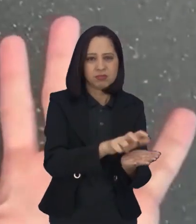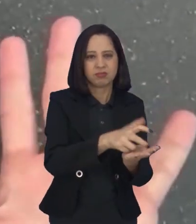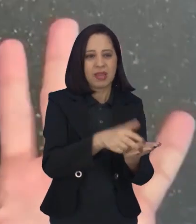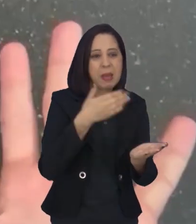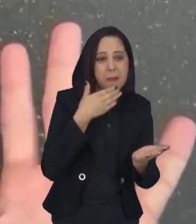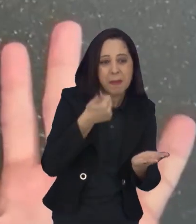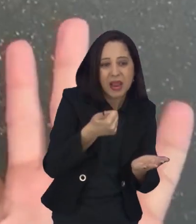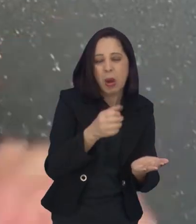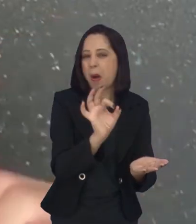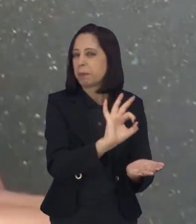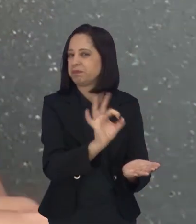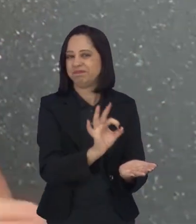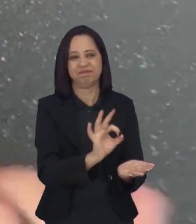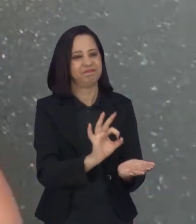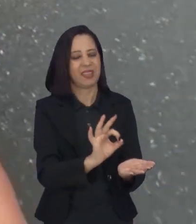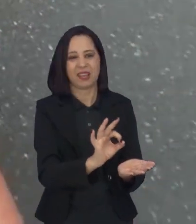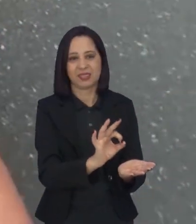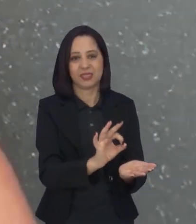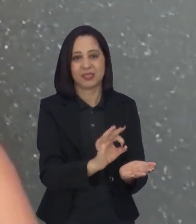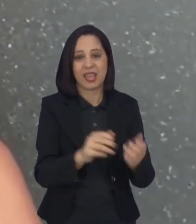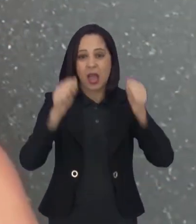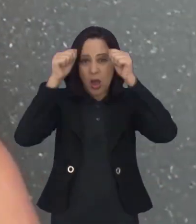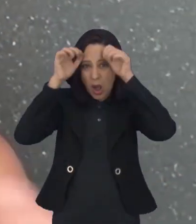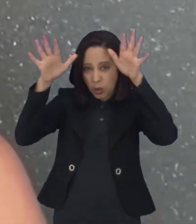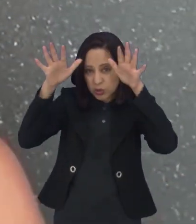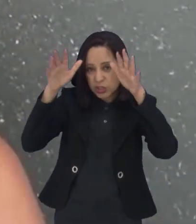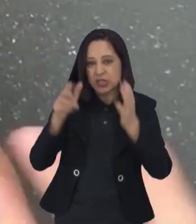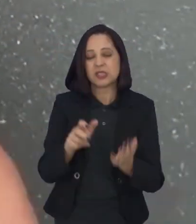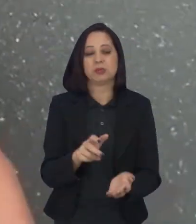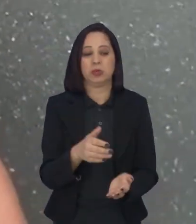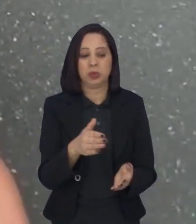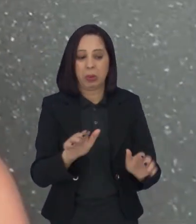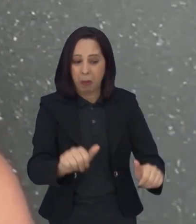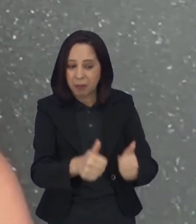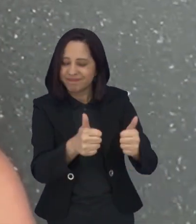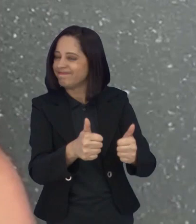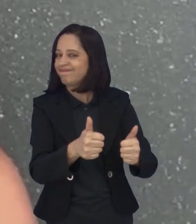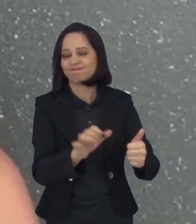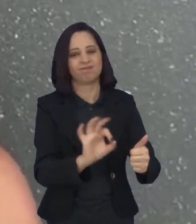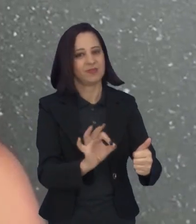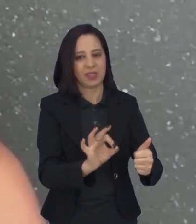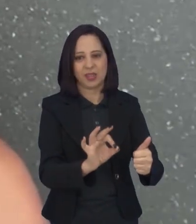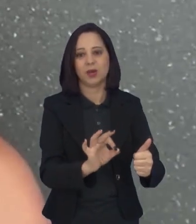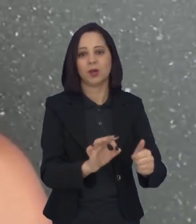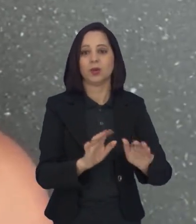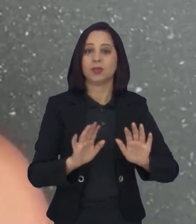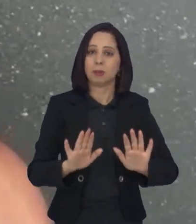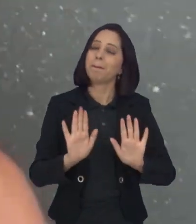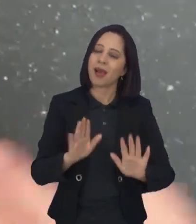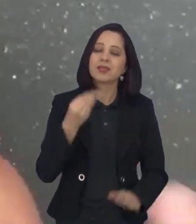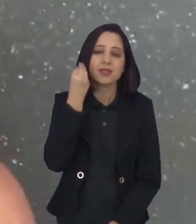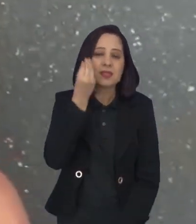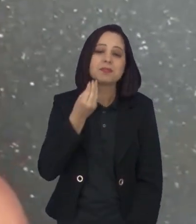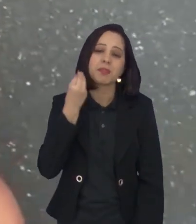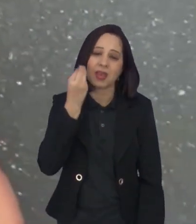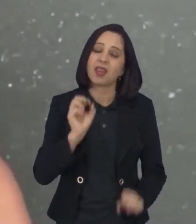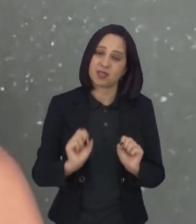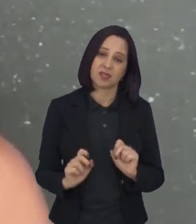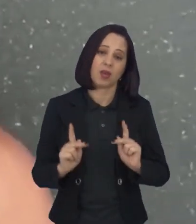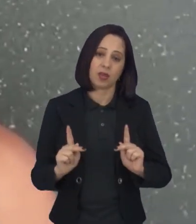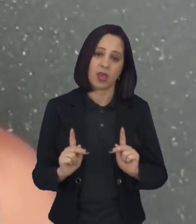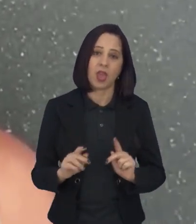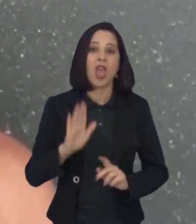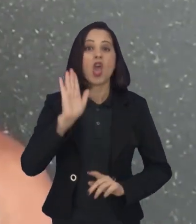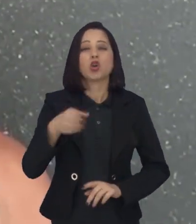com relação ao autismo. Então, foi uma experiência válida, porque ele tem uma epilepsia de difícil controle. Então, a gente já tinha tentado mais de